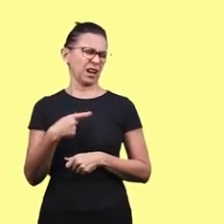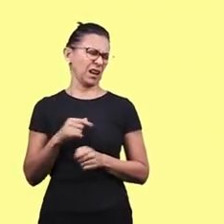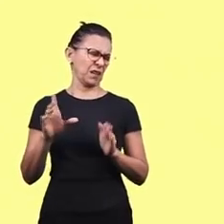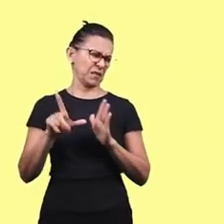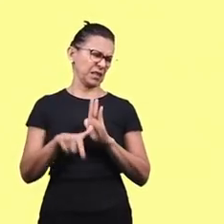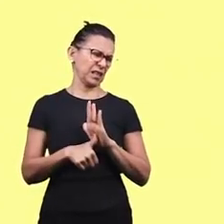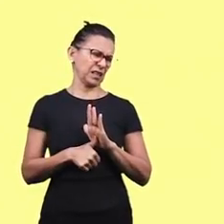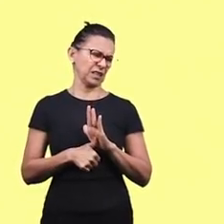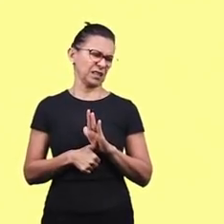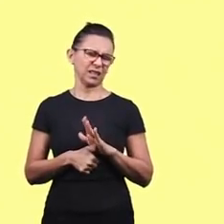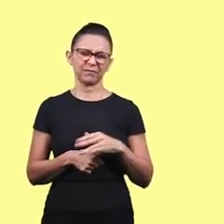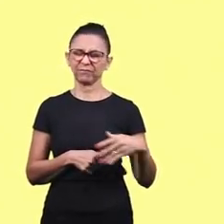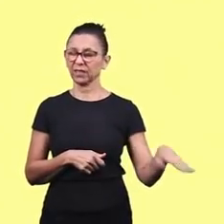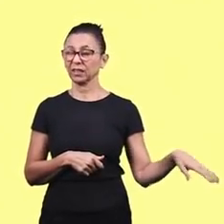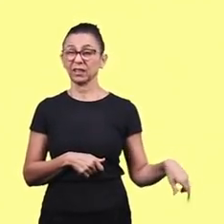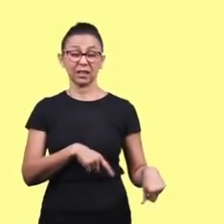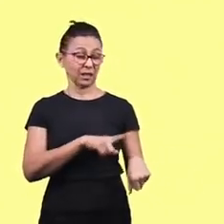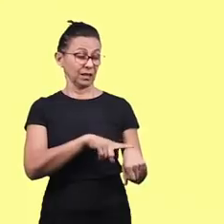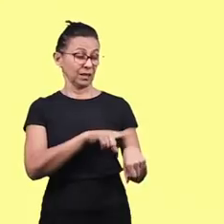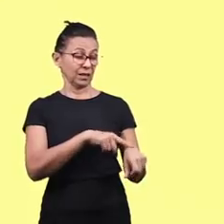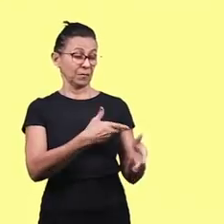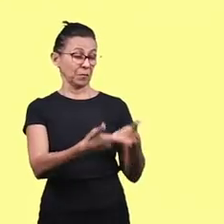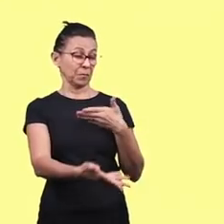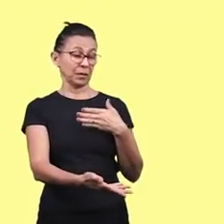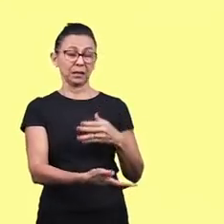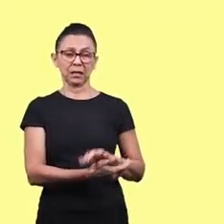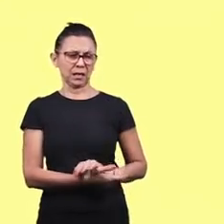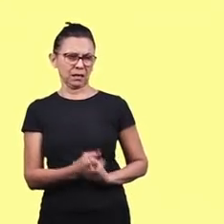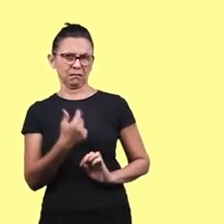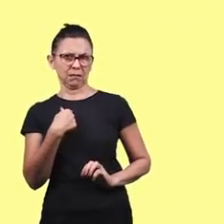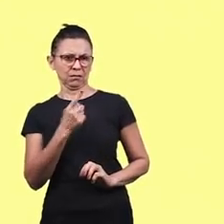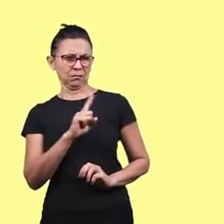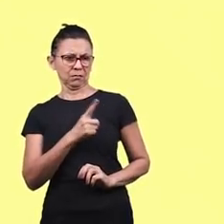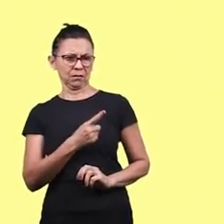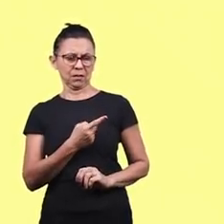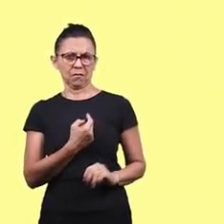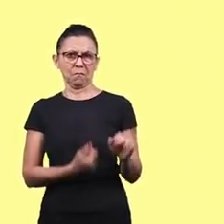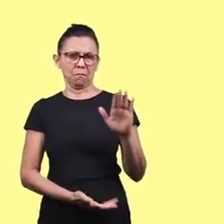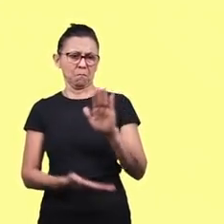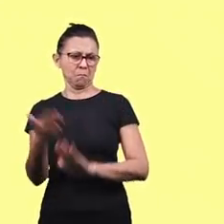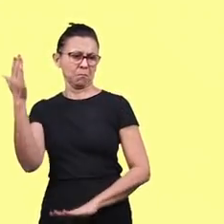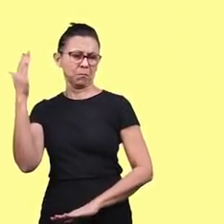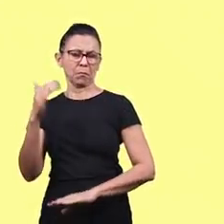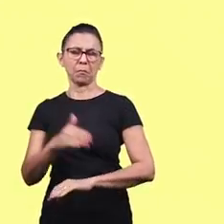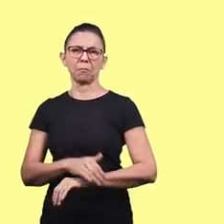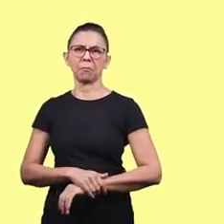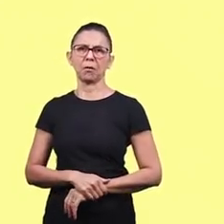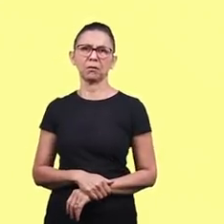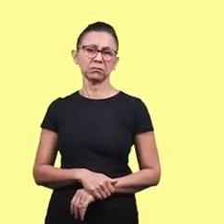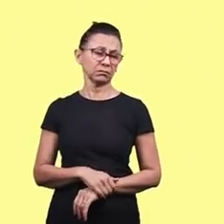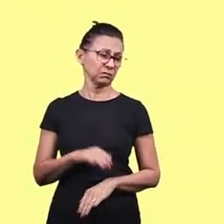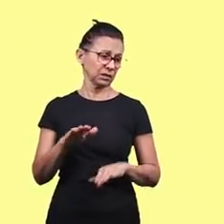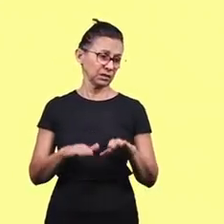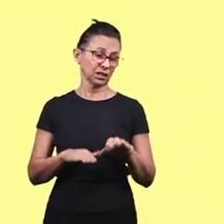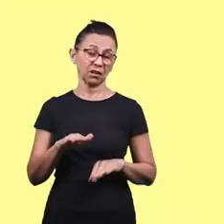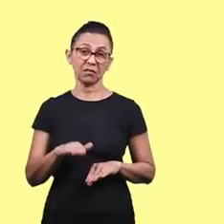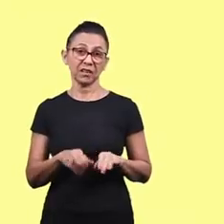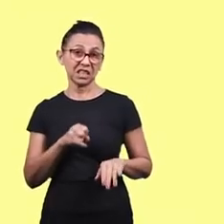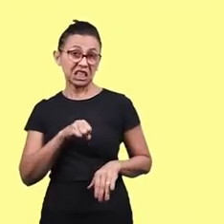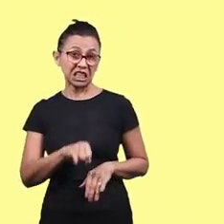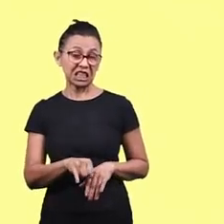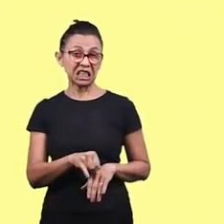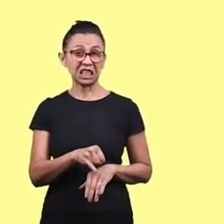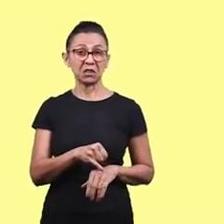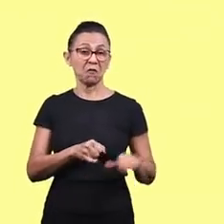atrasar, vou parar aqui, vou perder tempo com esse homem. Vou nada, vou. Eu estou bem, vou embora. E daqui a pouco, quem sabe, o